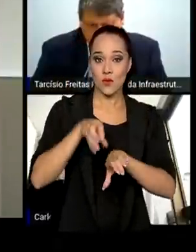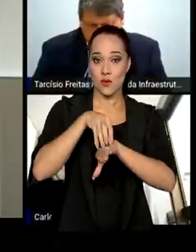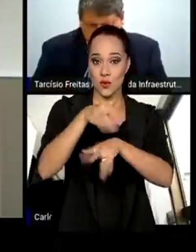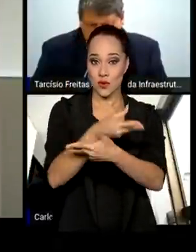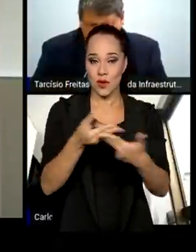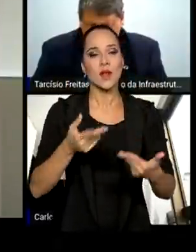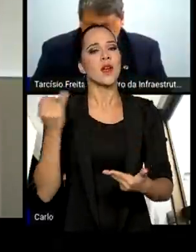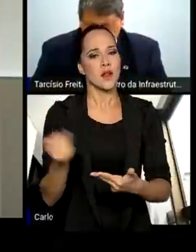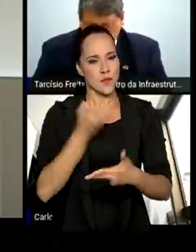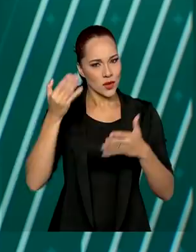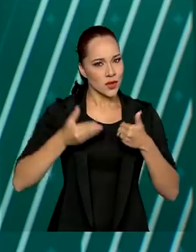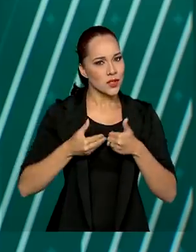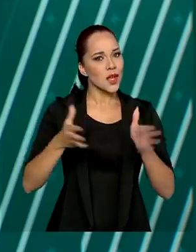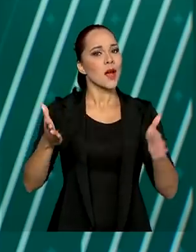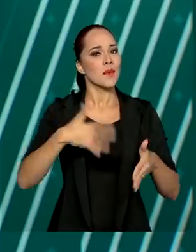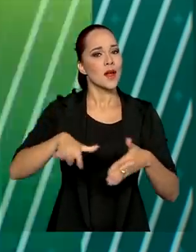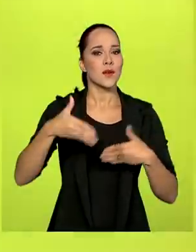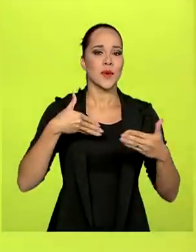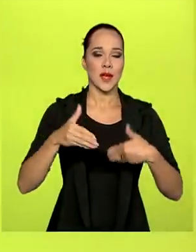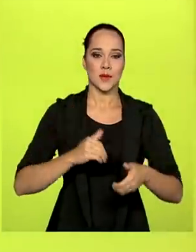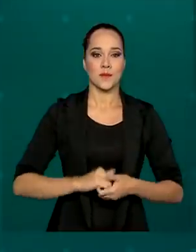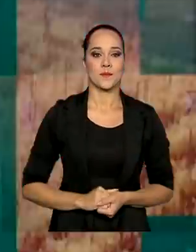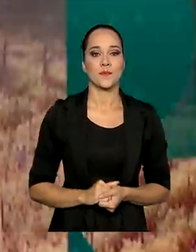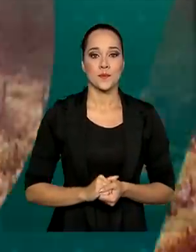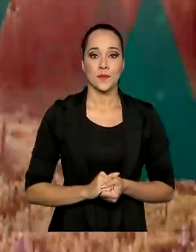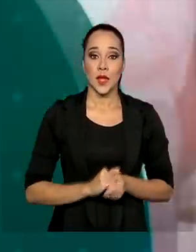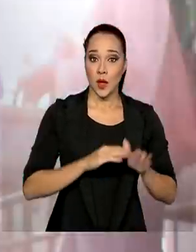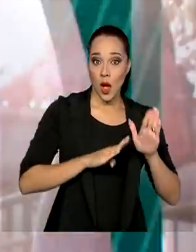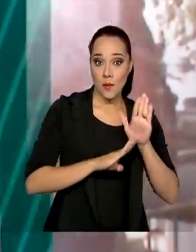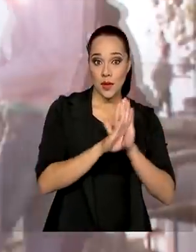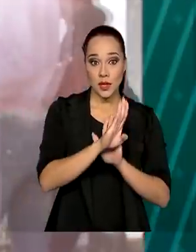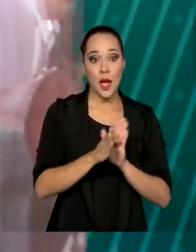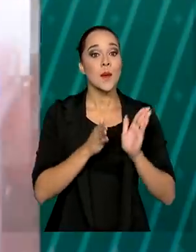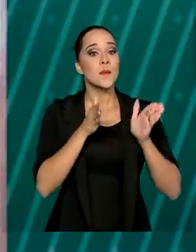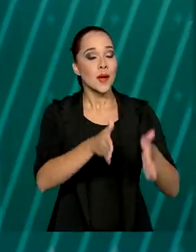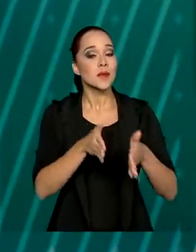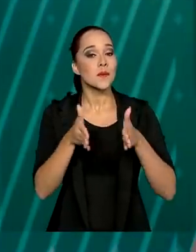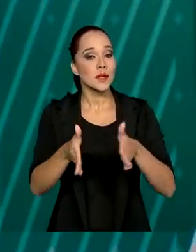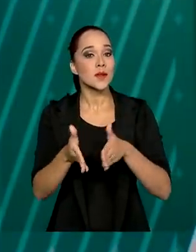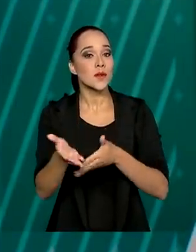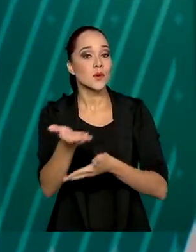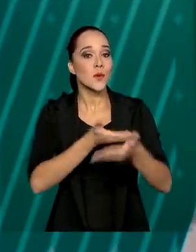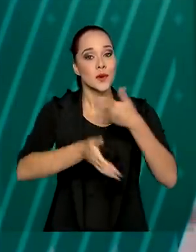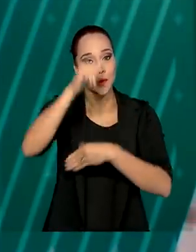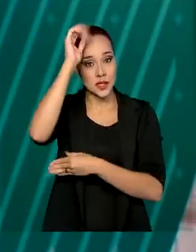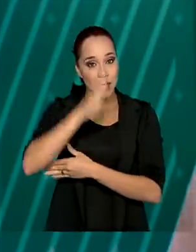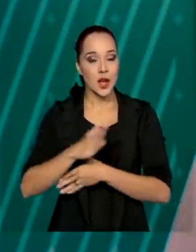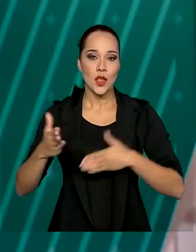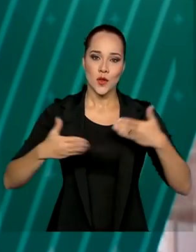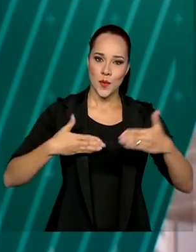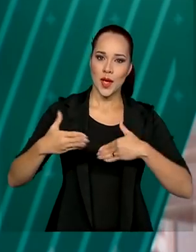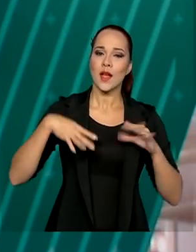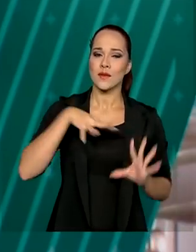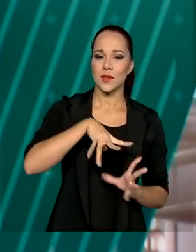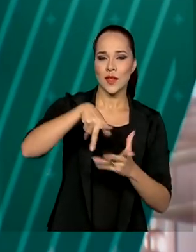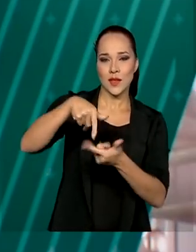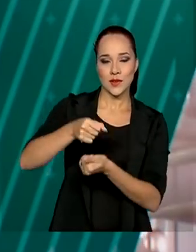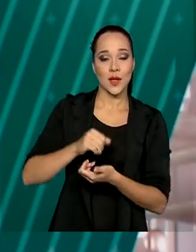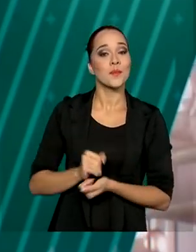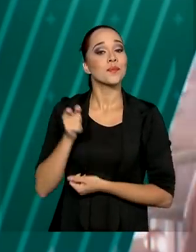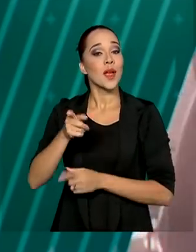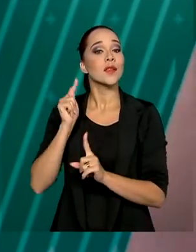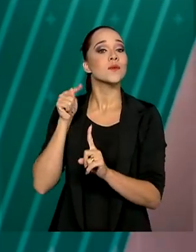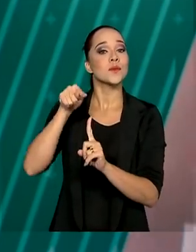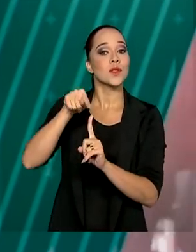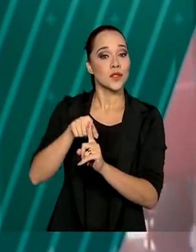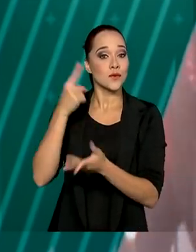que a gente abra o mercado. Aumentar a participação das cooperativas brasileiras no mercado internacional. Essa